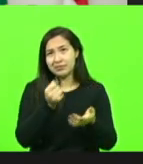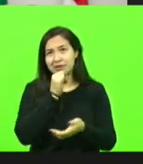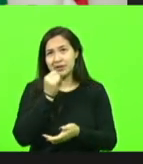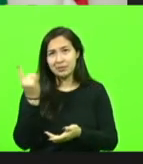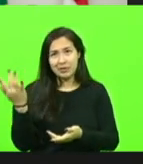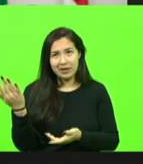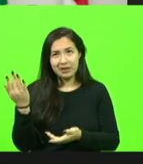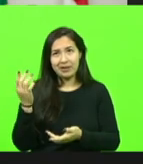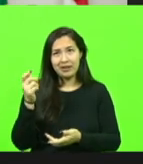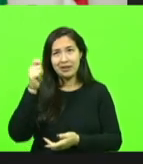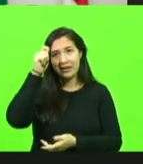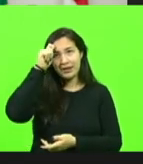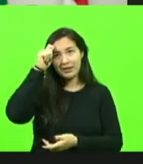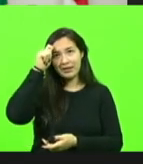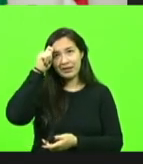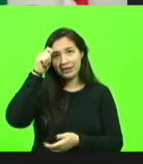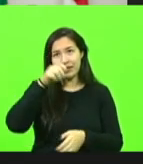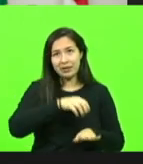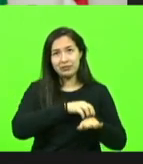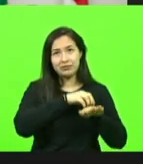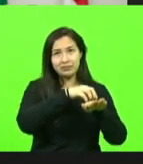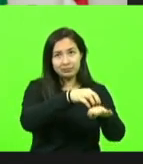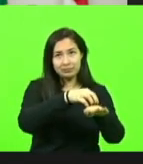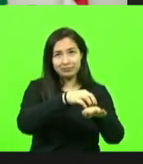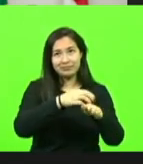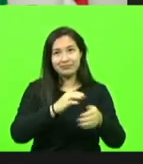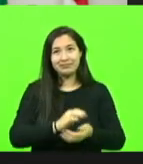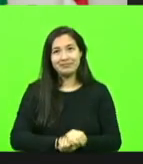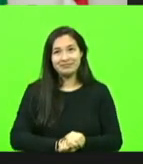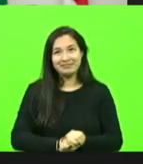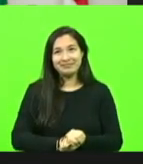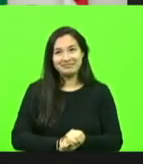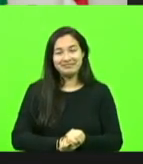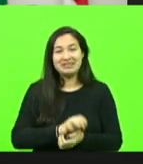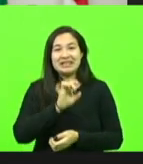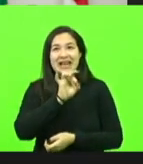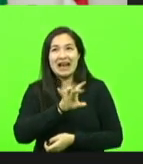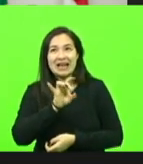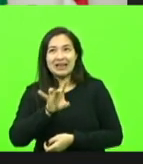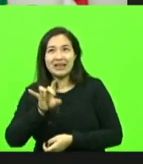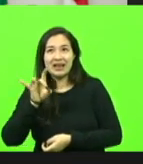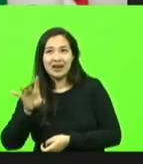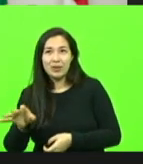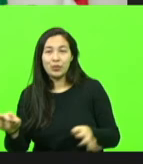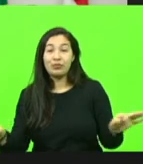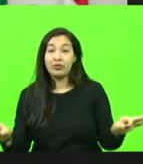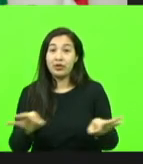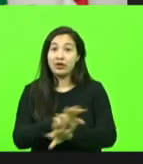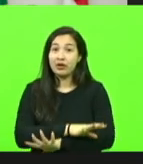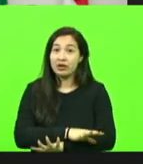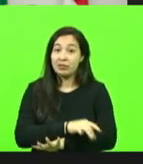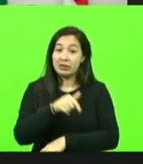no trecho. Os deputados, cada um termina a sua sessão aqui